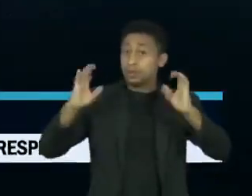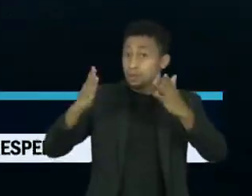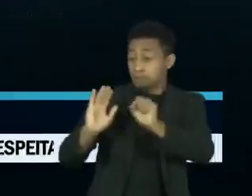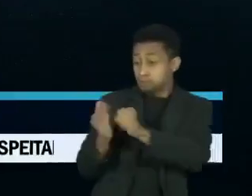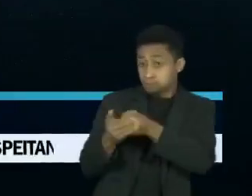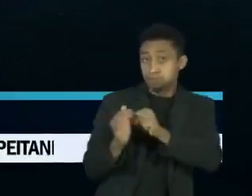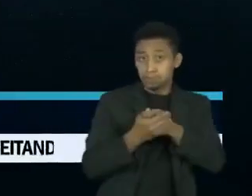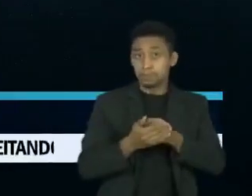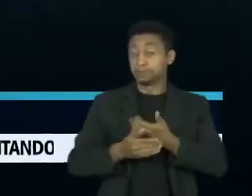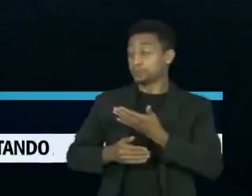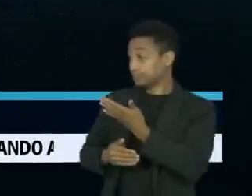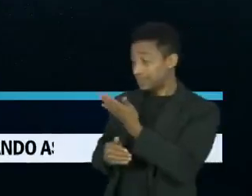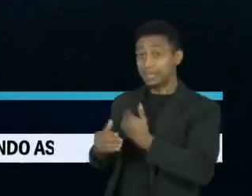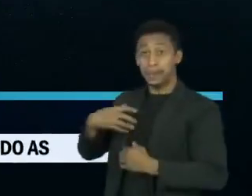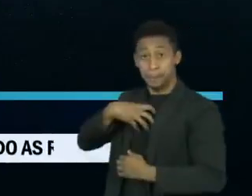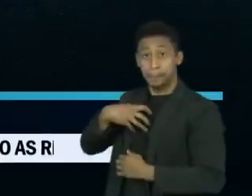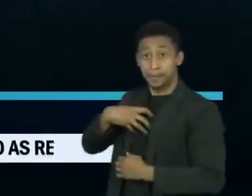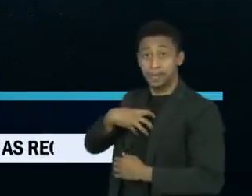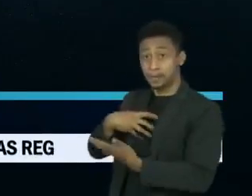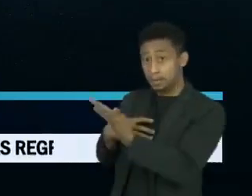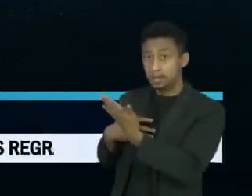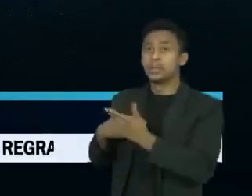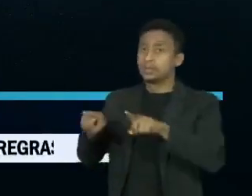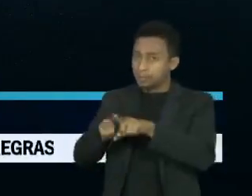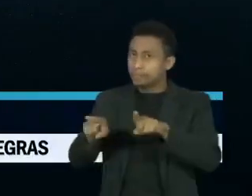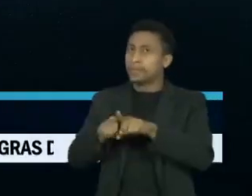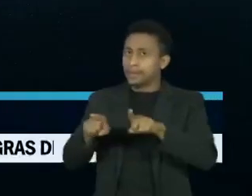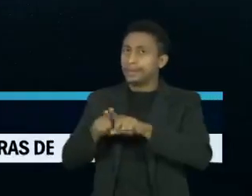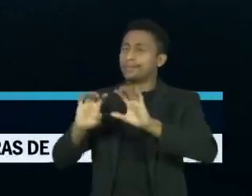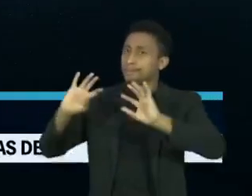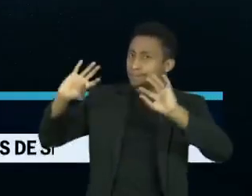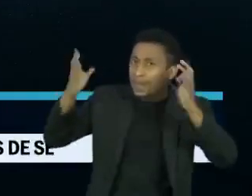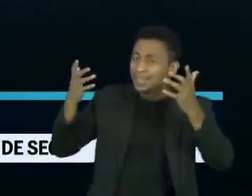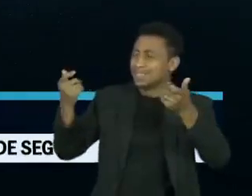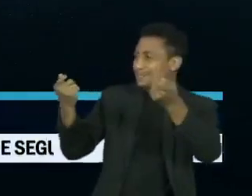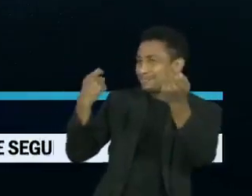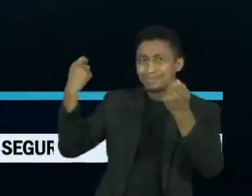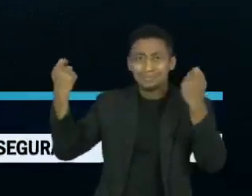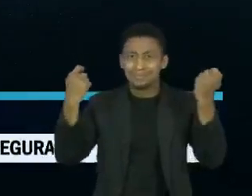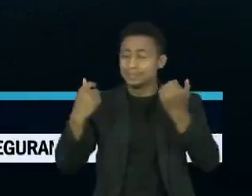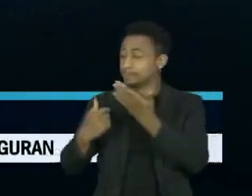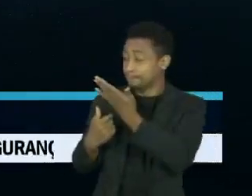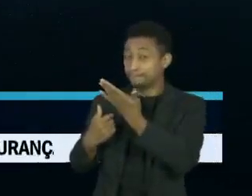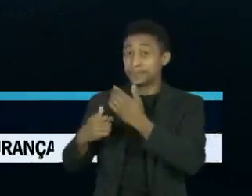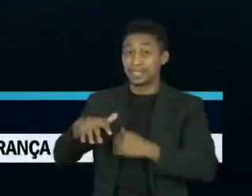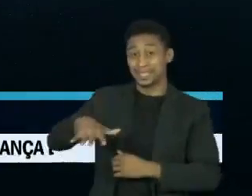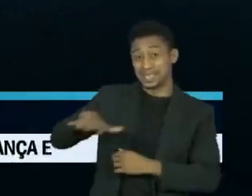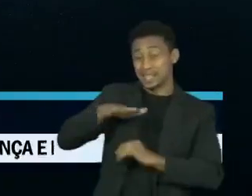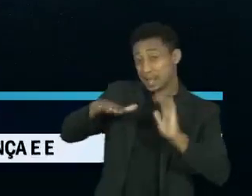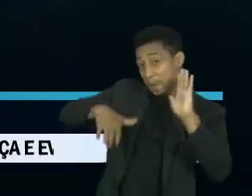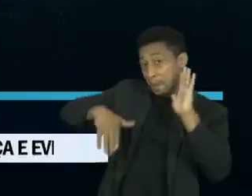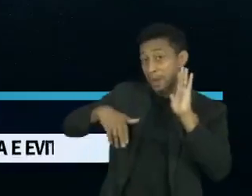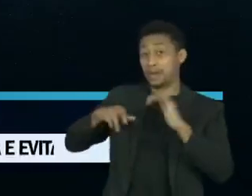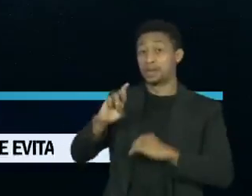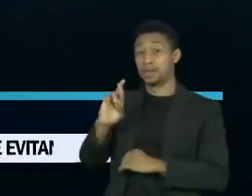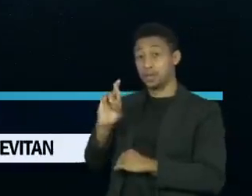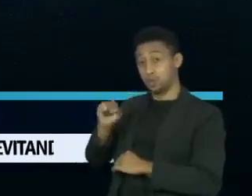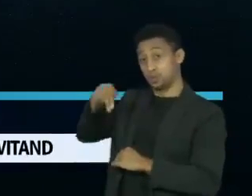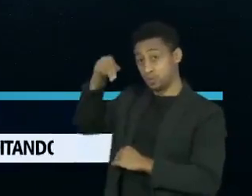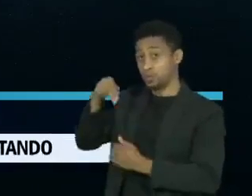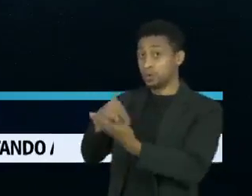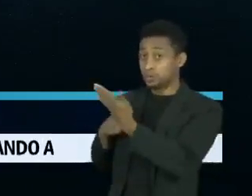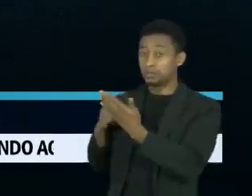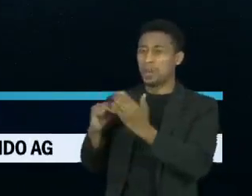Em Itacaré, no litoral da Bahia, também houve festas e muita aglomeração. Na Praia da Pipa, no Rio Grande do Norte, uma